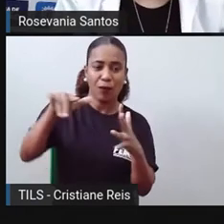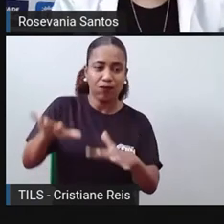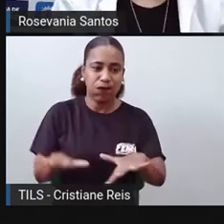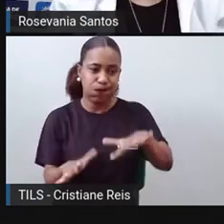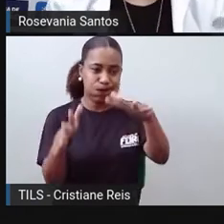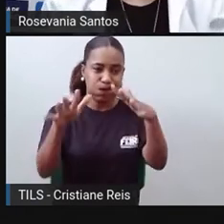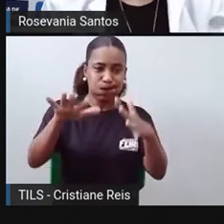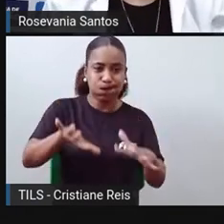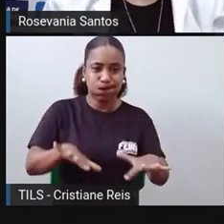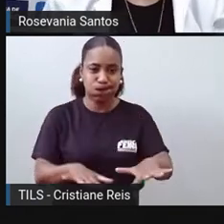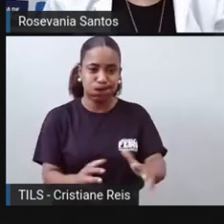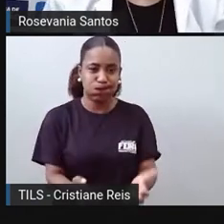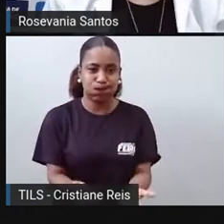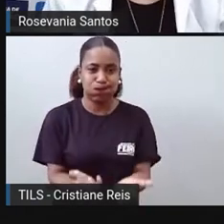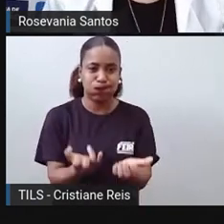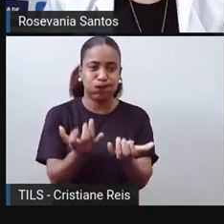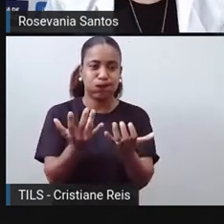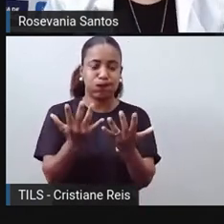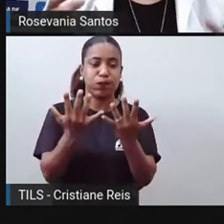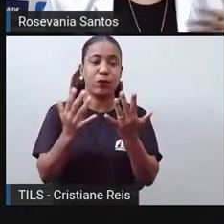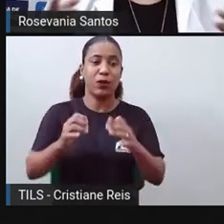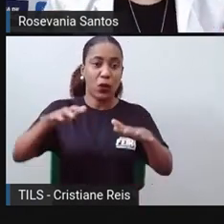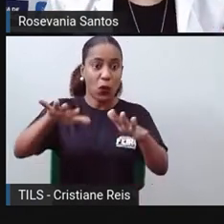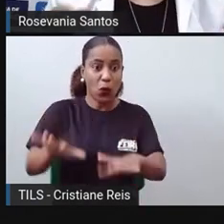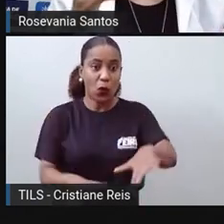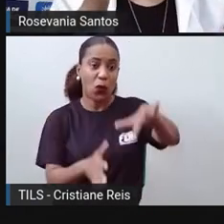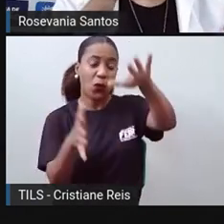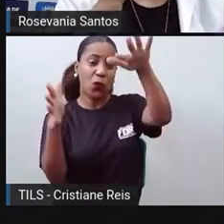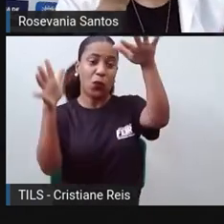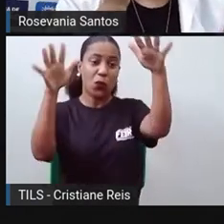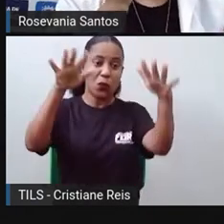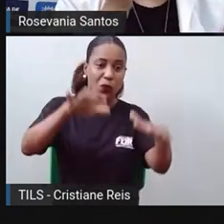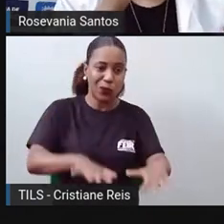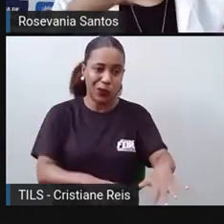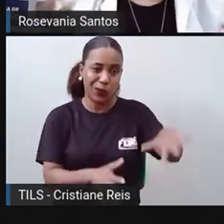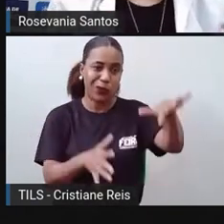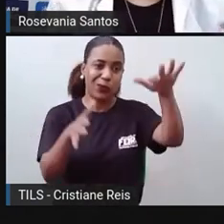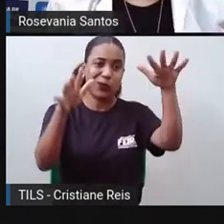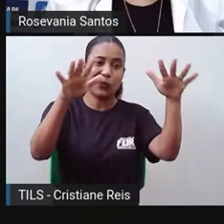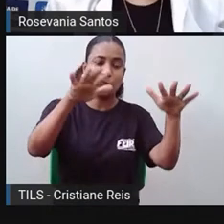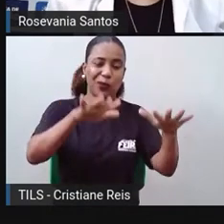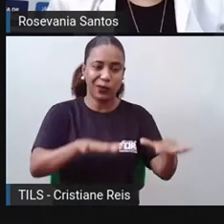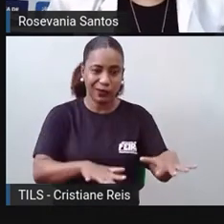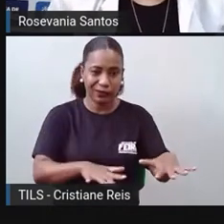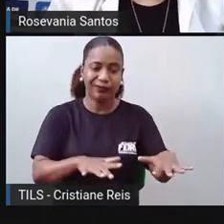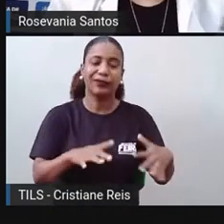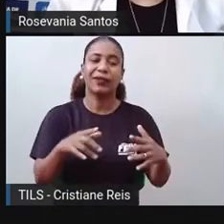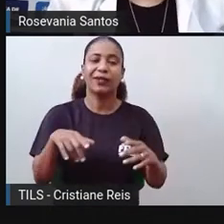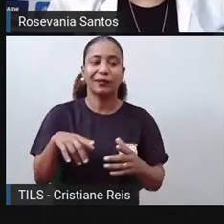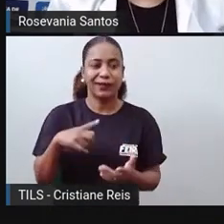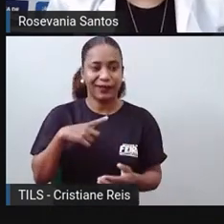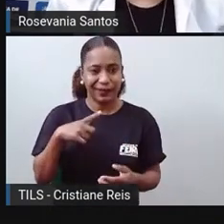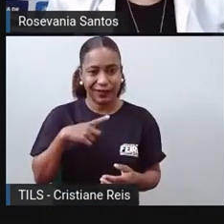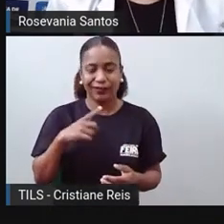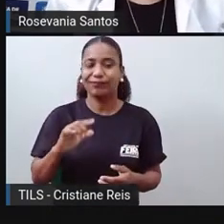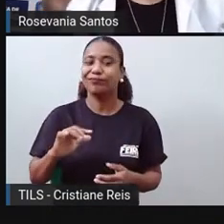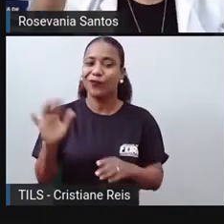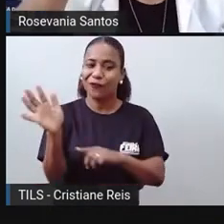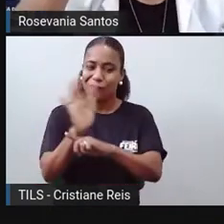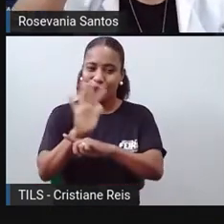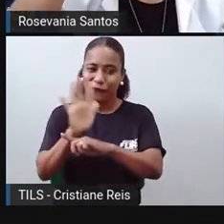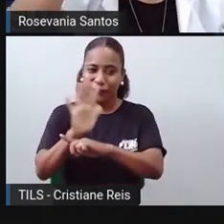tsunamis nessa região aí. Inclusive, tem até um filme que mostra um dos maiores tsunamis que já teve, a morte de diversos